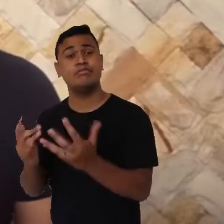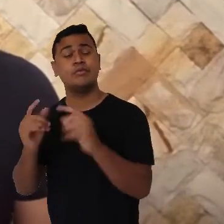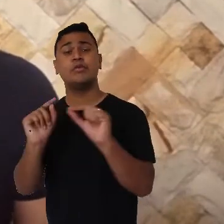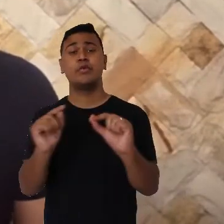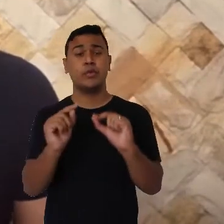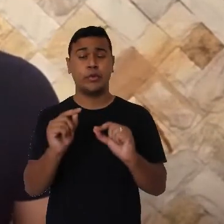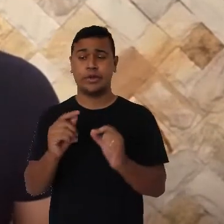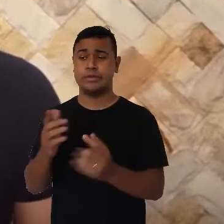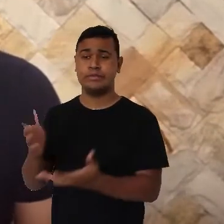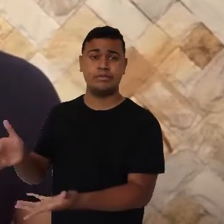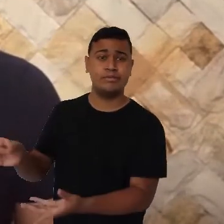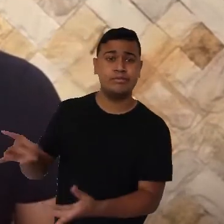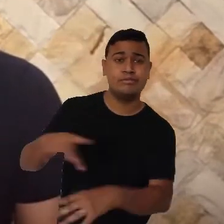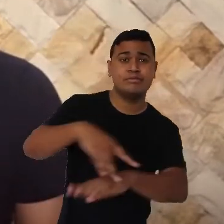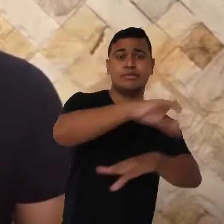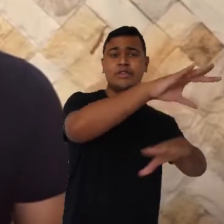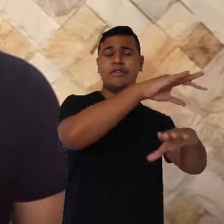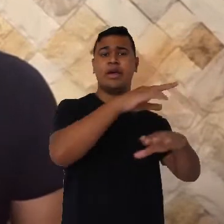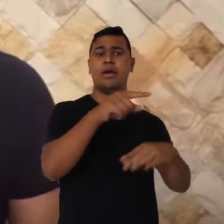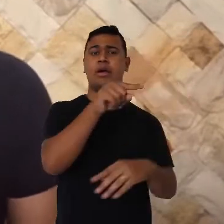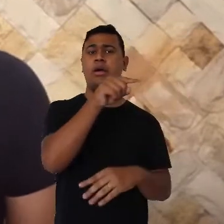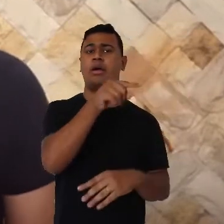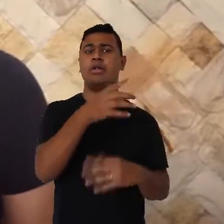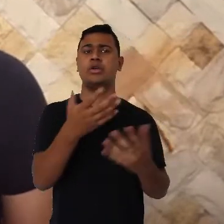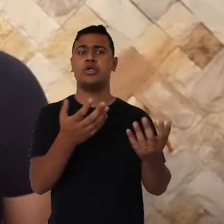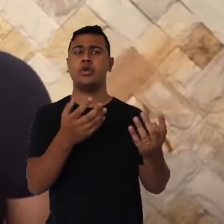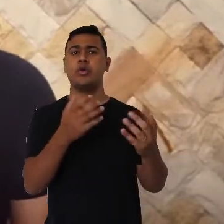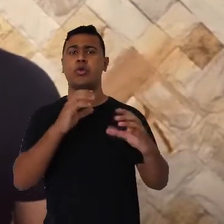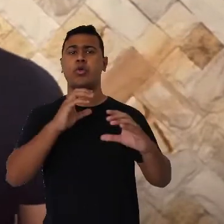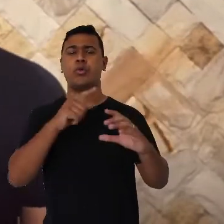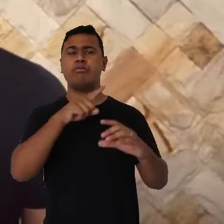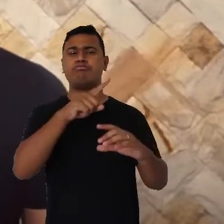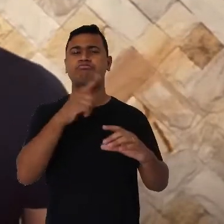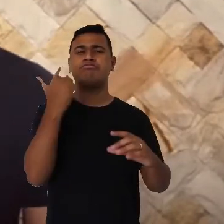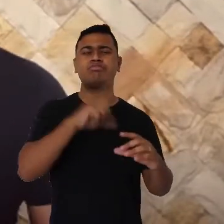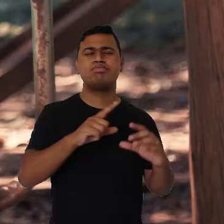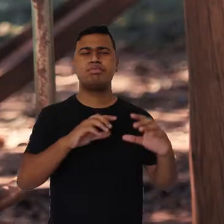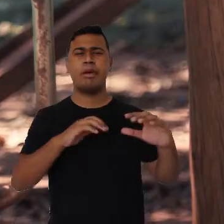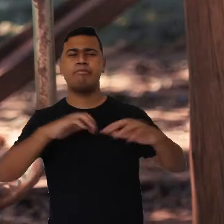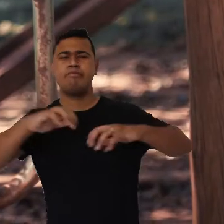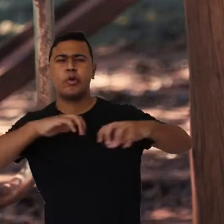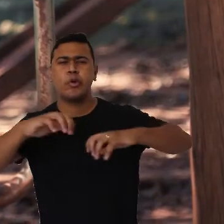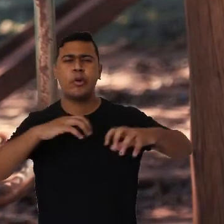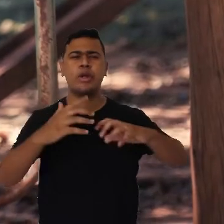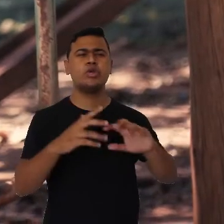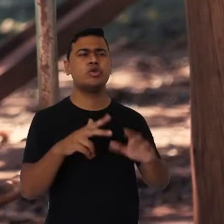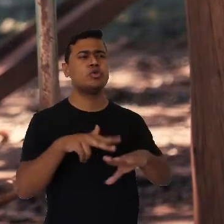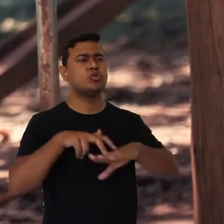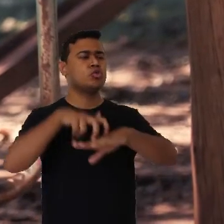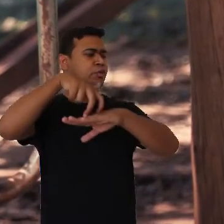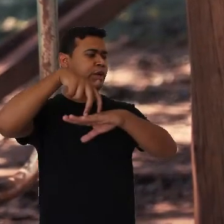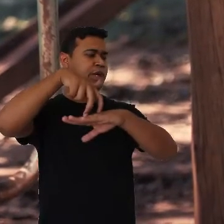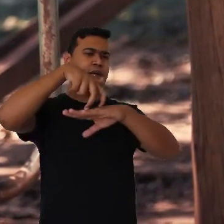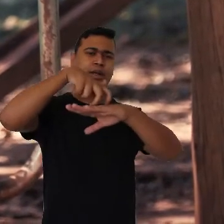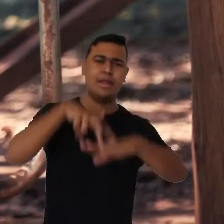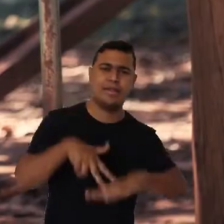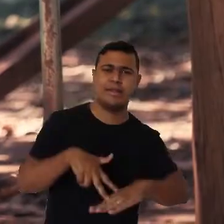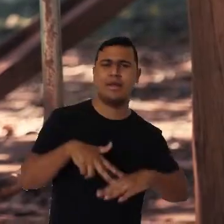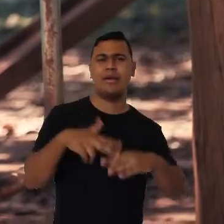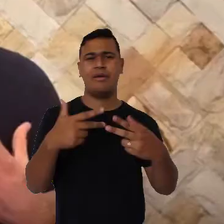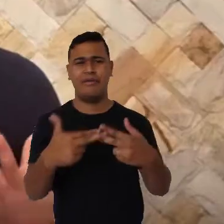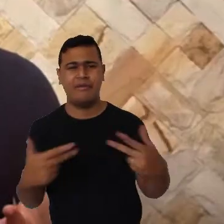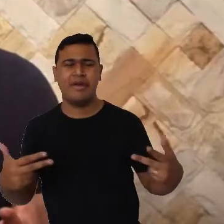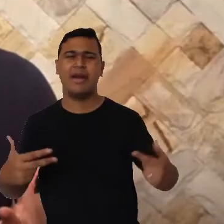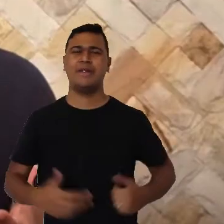ambientes que exigem da sua coordenação motora para subir, descer, gangorrar, entre outras